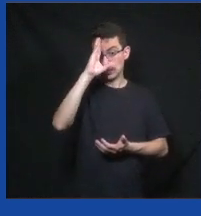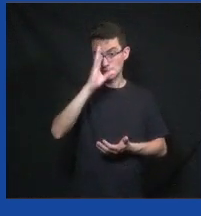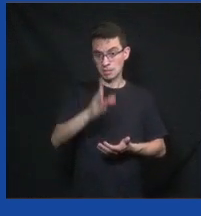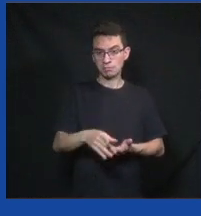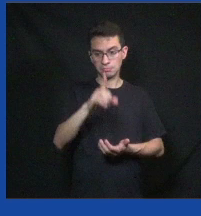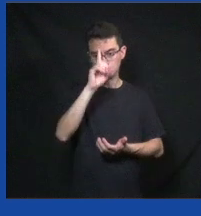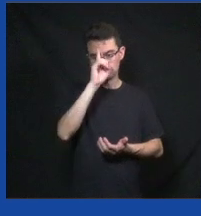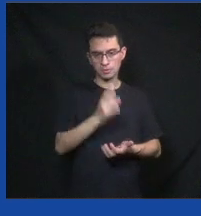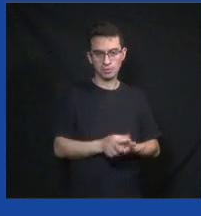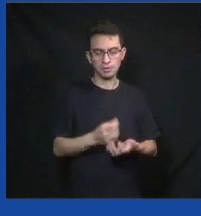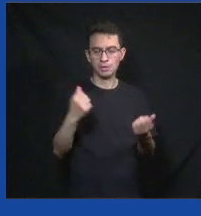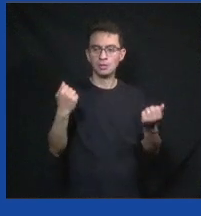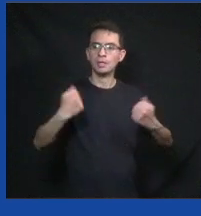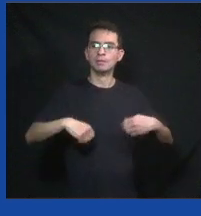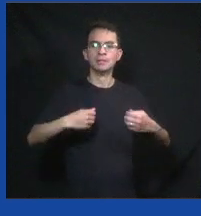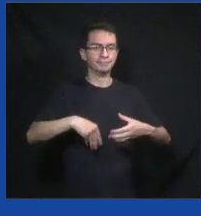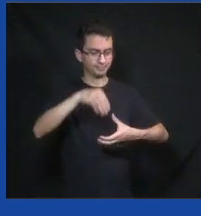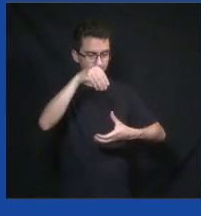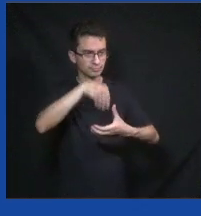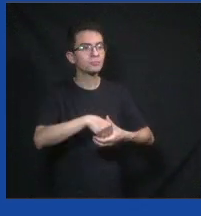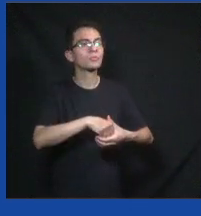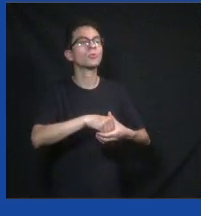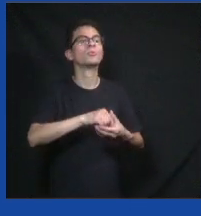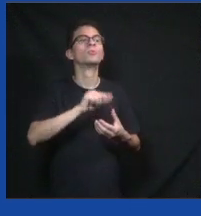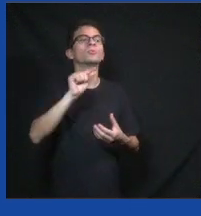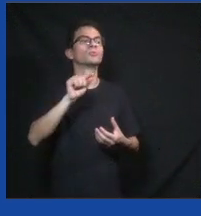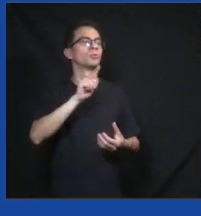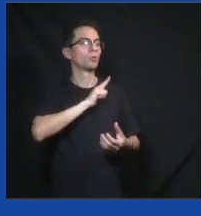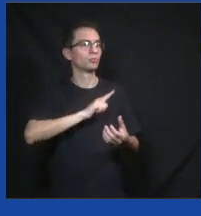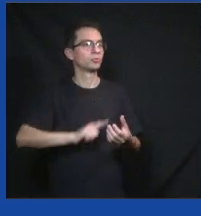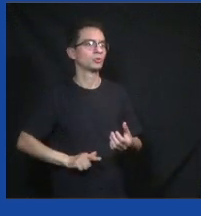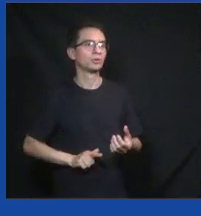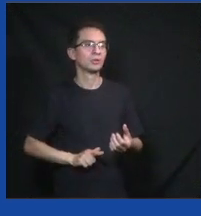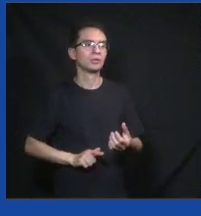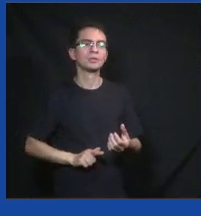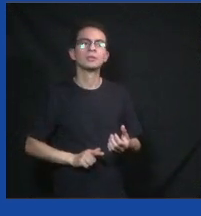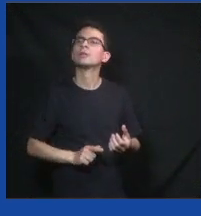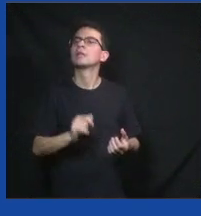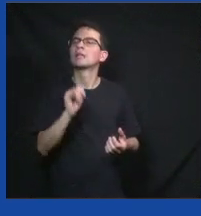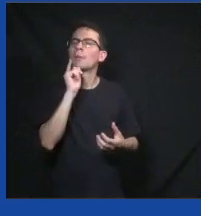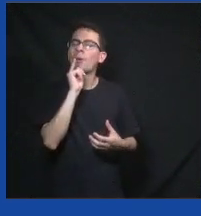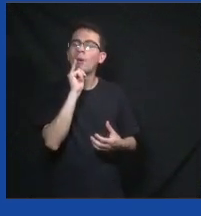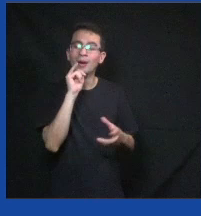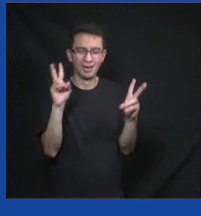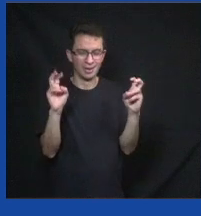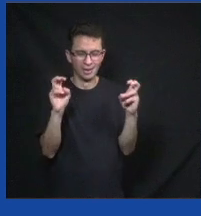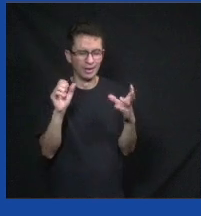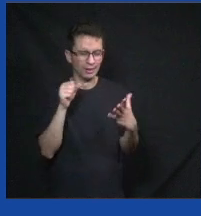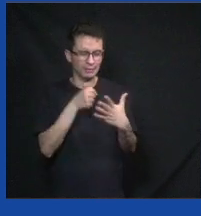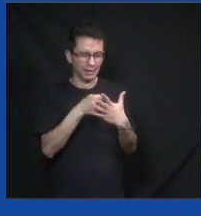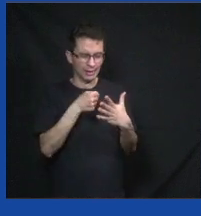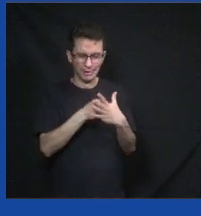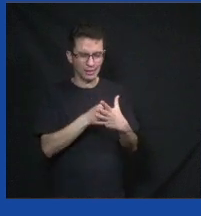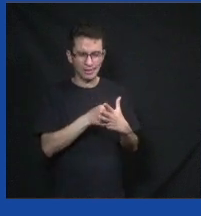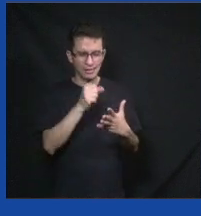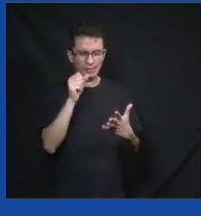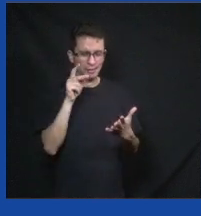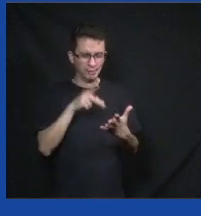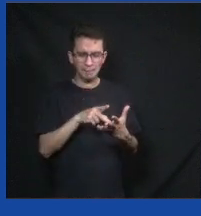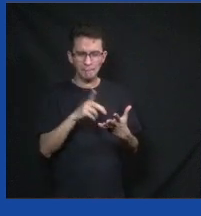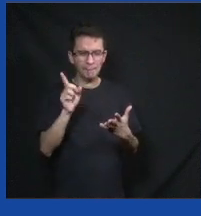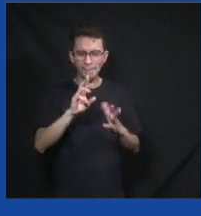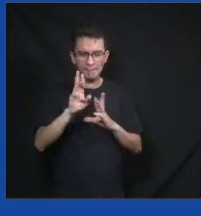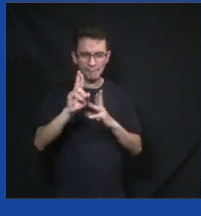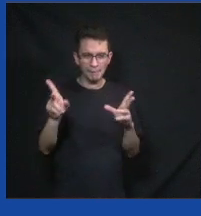tinha que fazer isso por dentro do governo, e não batendo necessariamente, mas transformando o governo por dentro também. A gente acredita